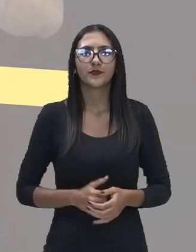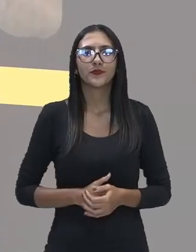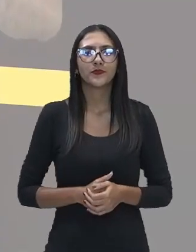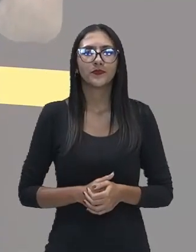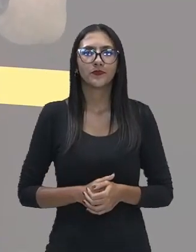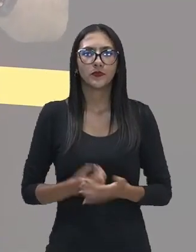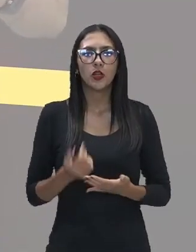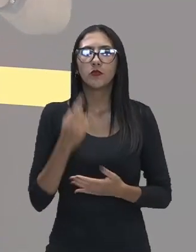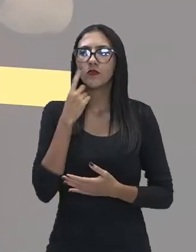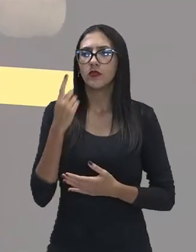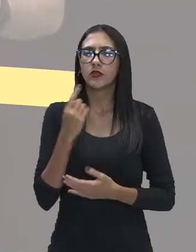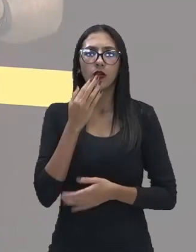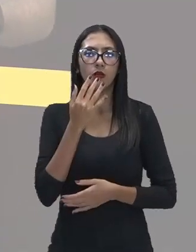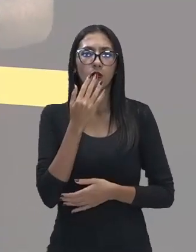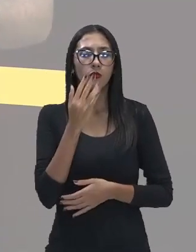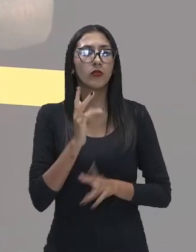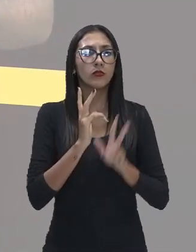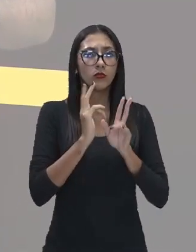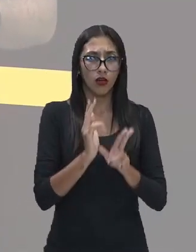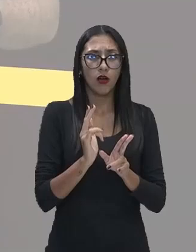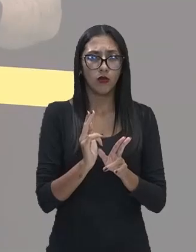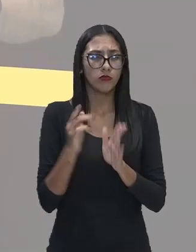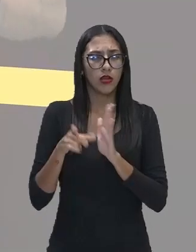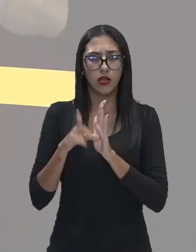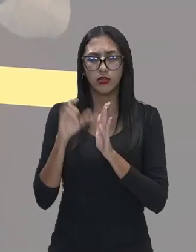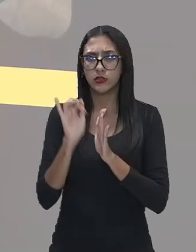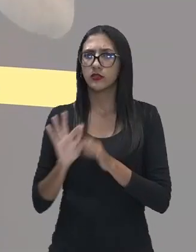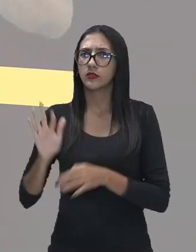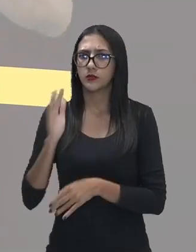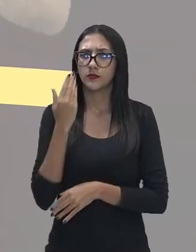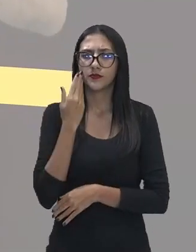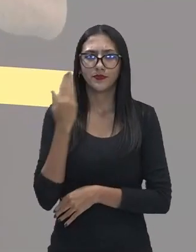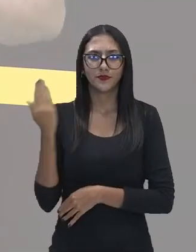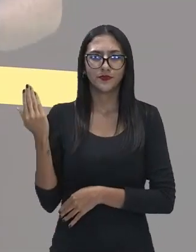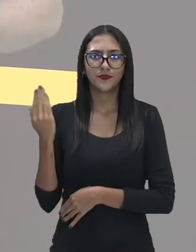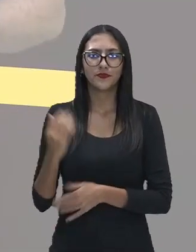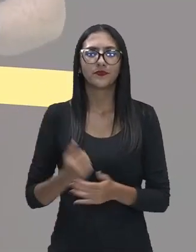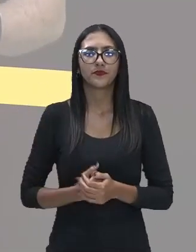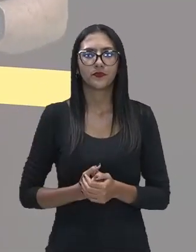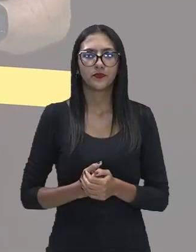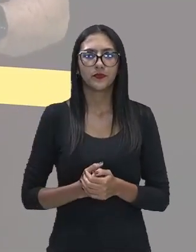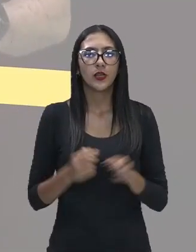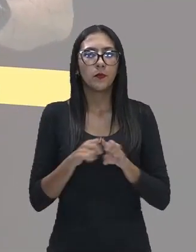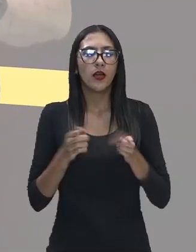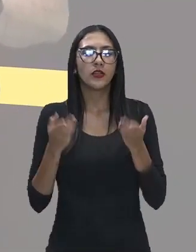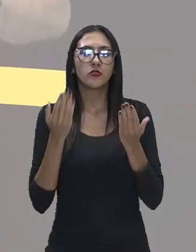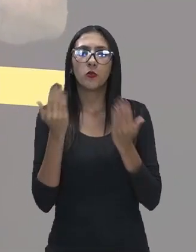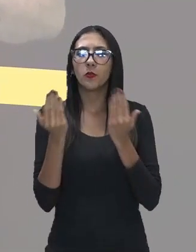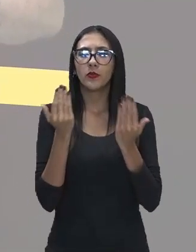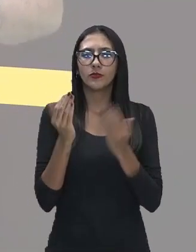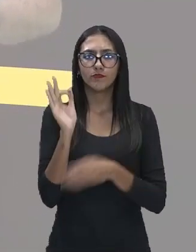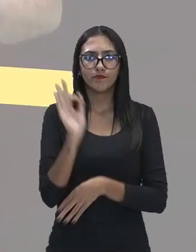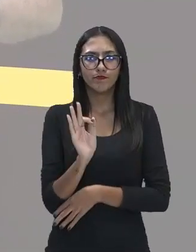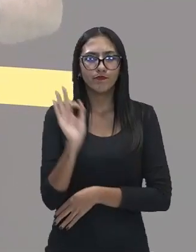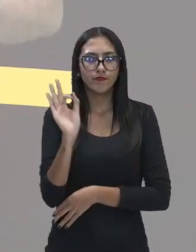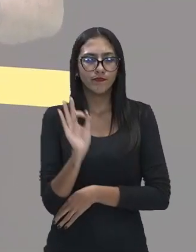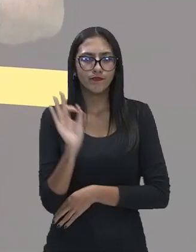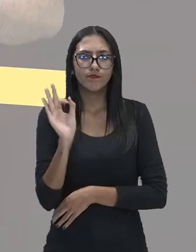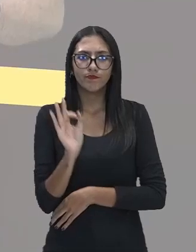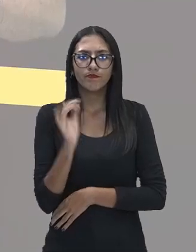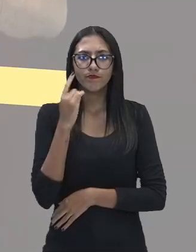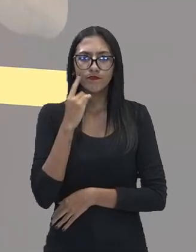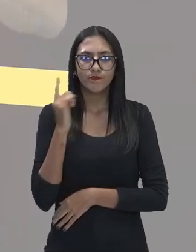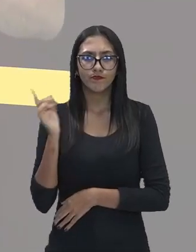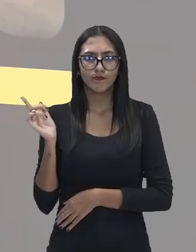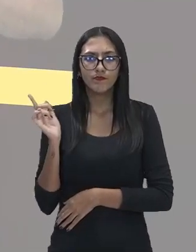temos as mesmas cores do quadro que nós vimos anteriormente e aí nós temos aí diferentes percentuais. Esses percentuais que você está